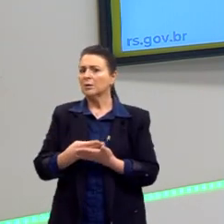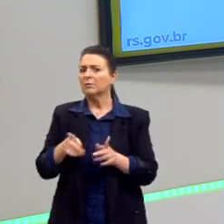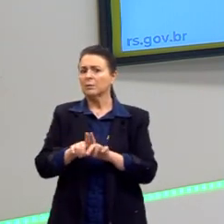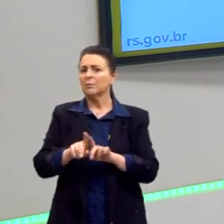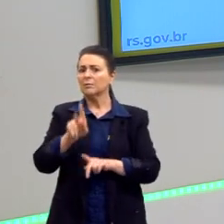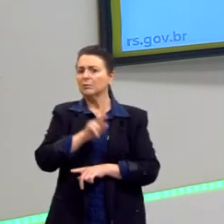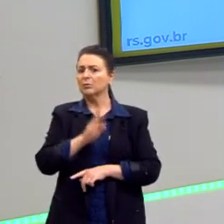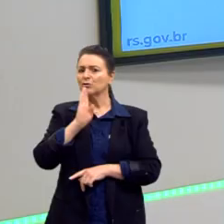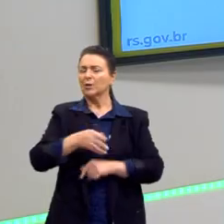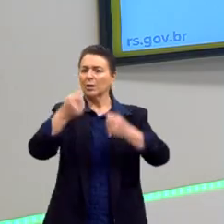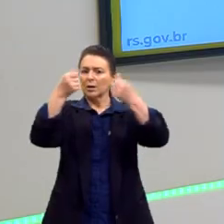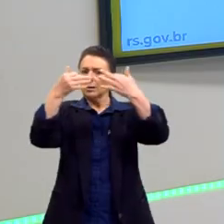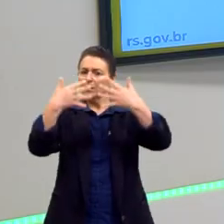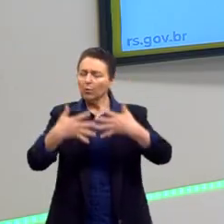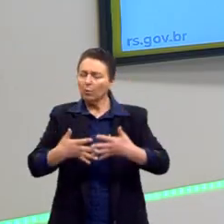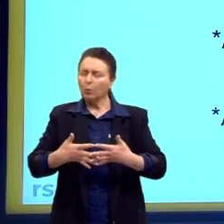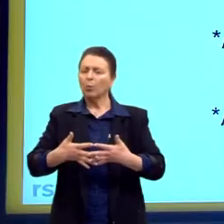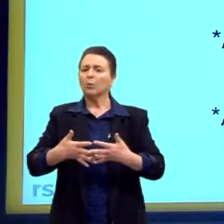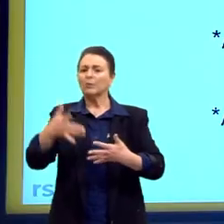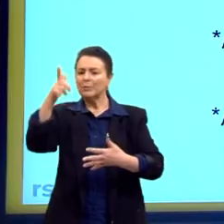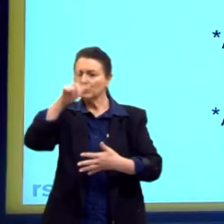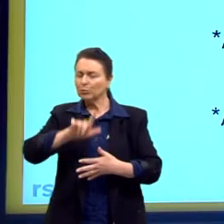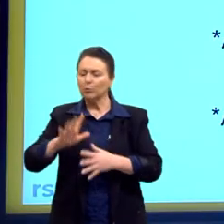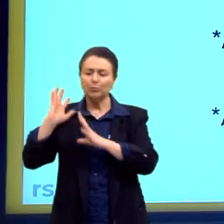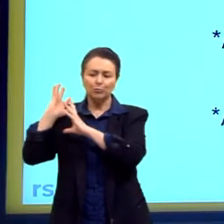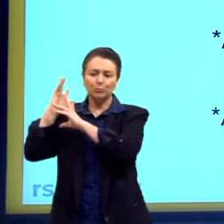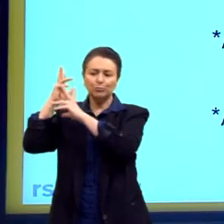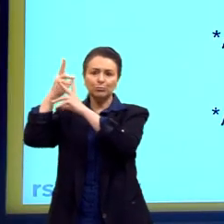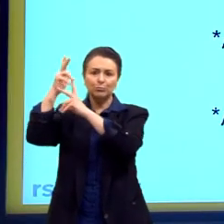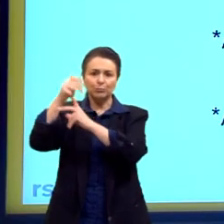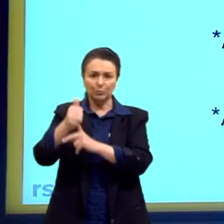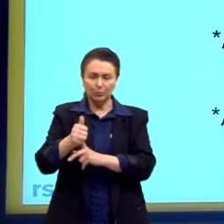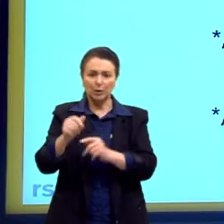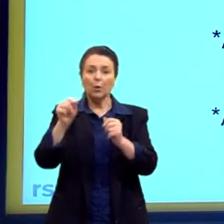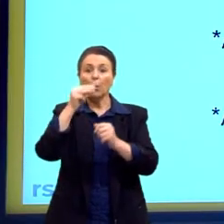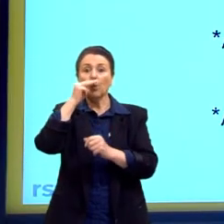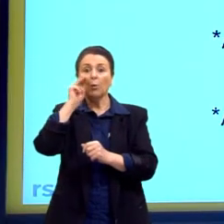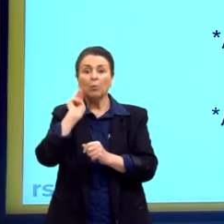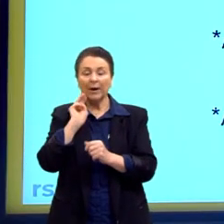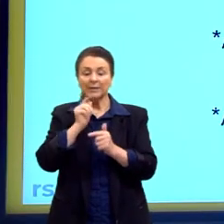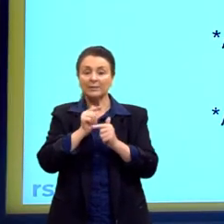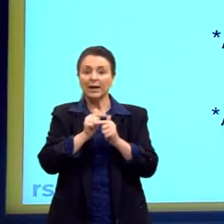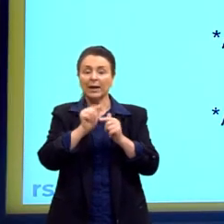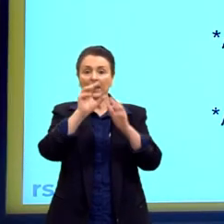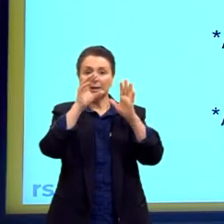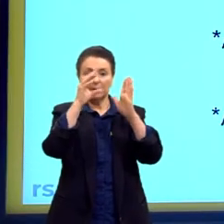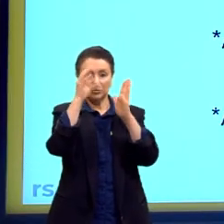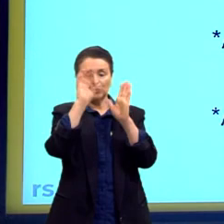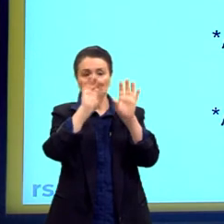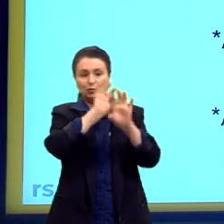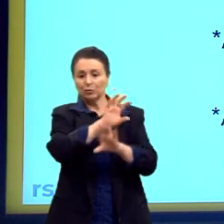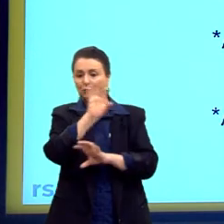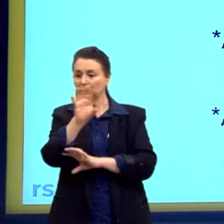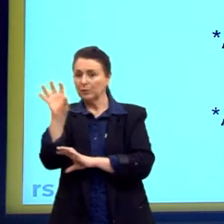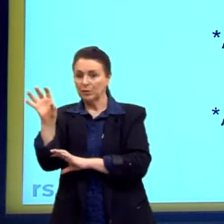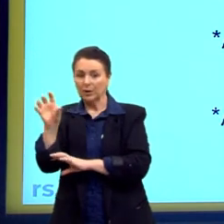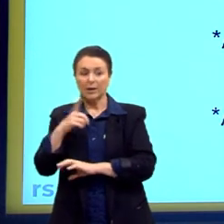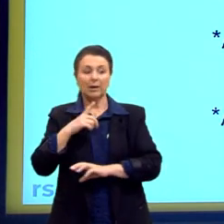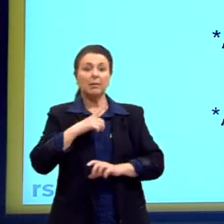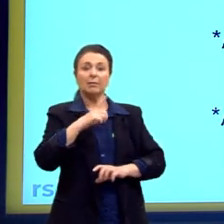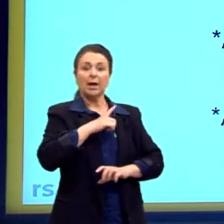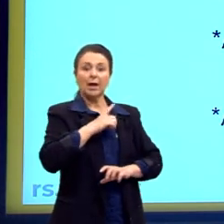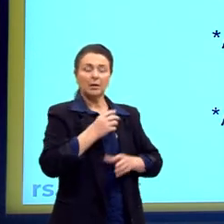só reforçando. O Marx, então, faz essa divisão entre os donos dos meios de produção,